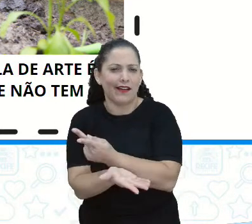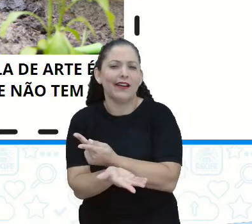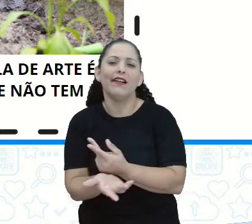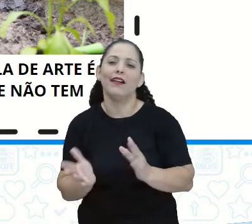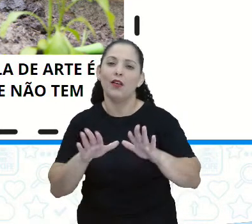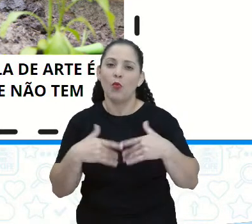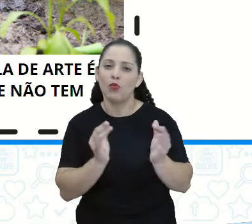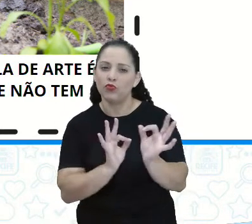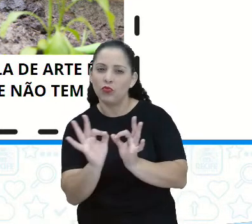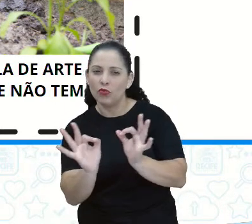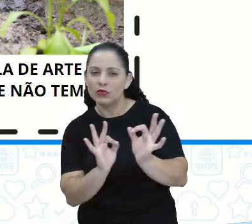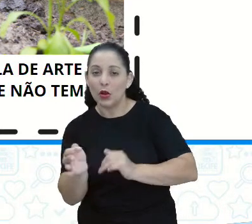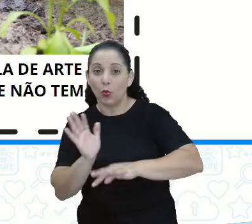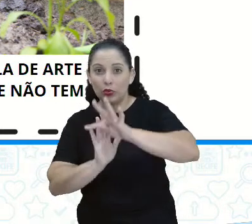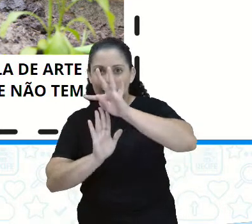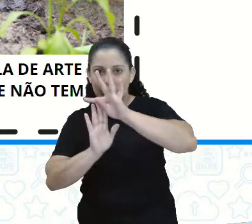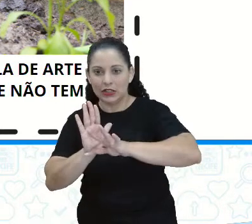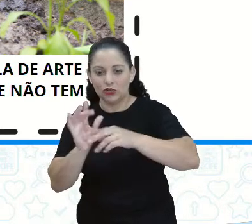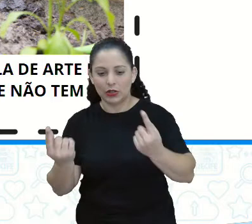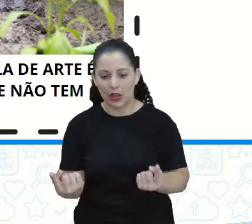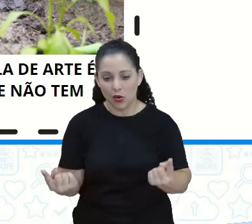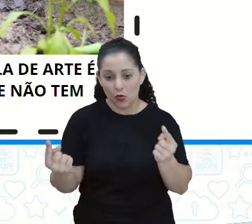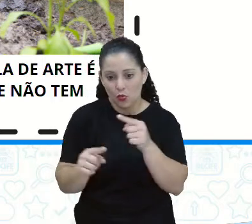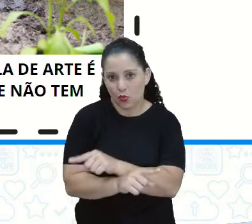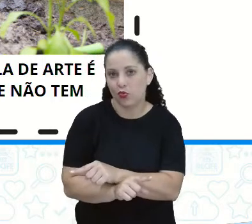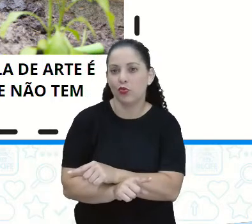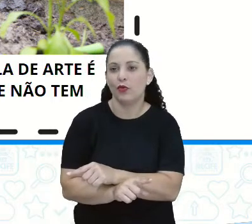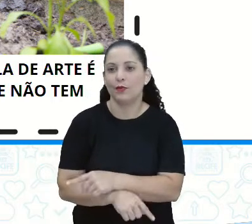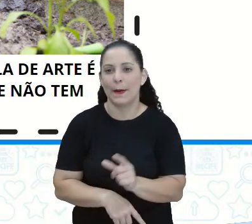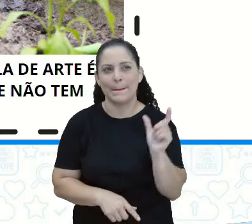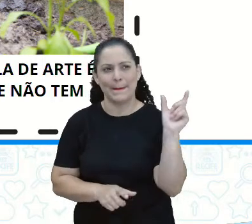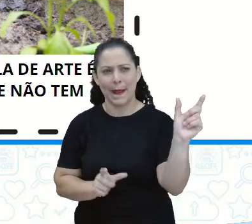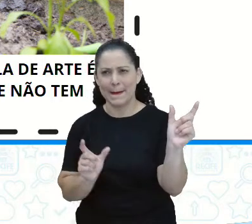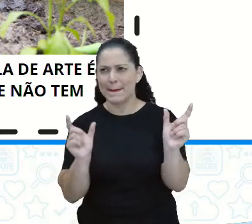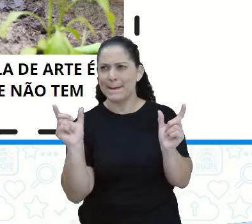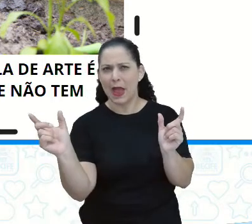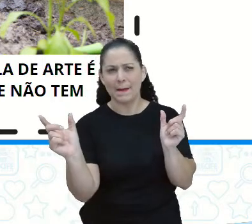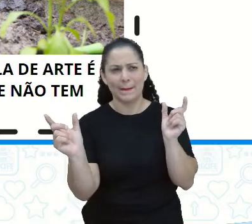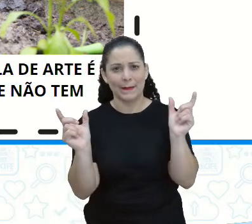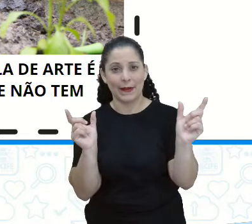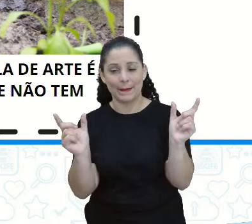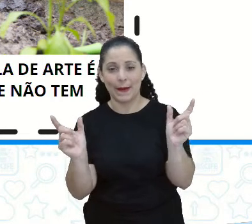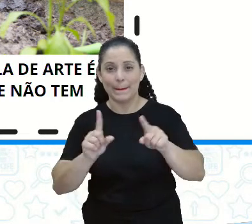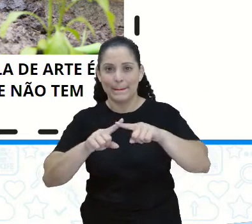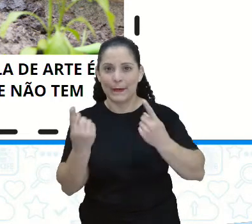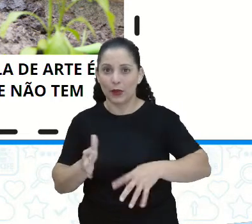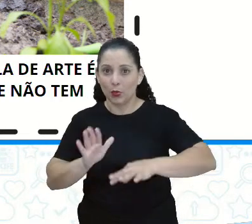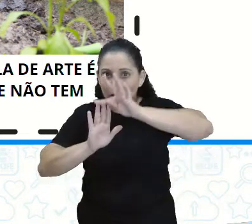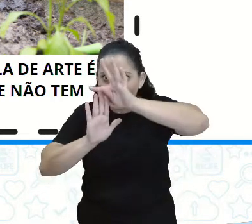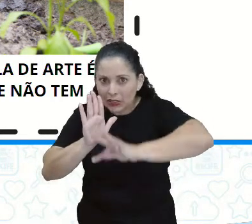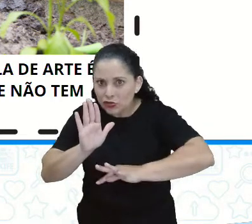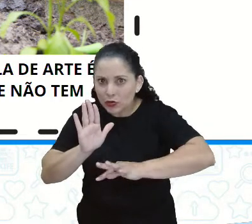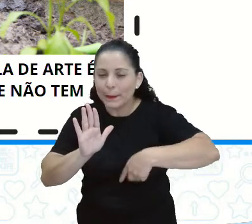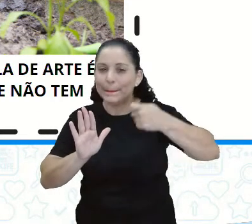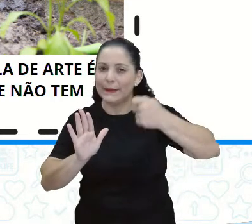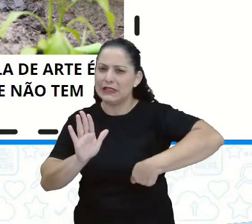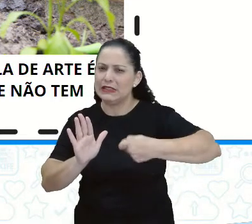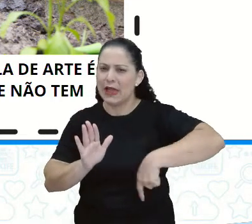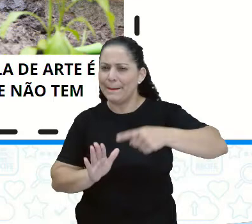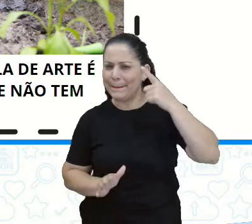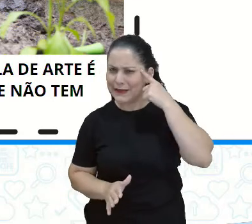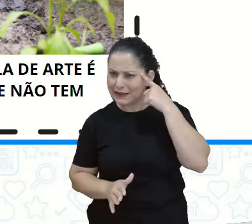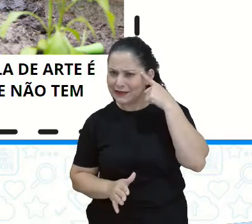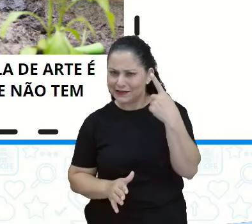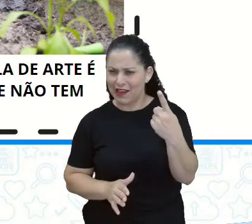hora de fazer algum texto, a gente troca alguma palavra, avre alguma letra, mas o texto todo, a gente precisa pensar